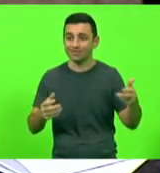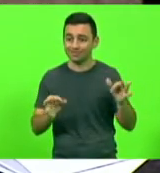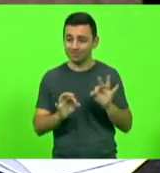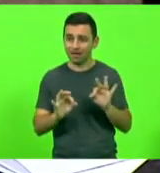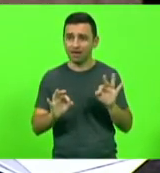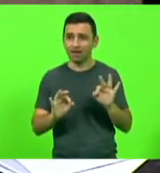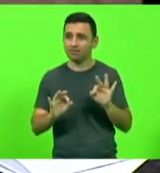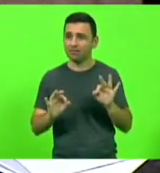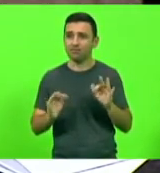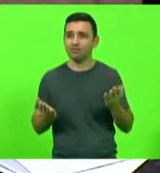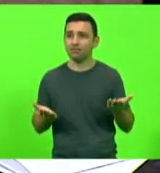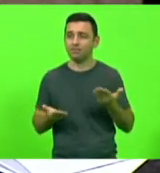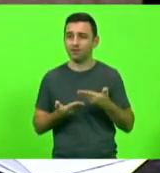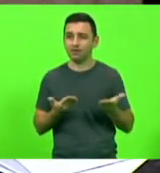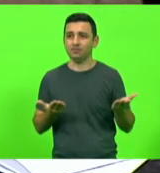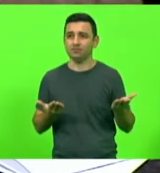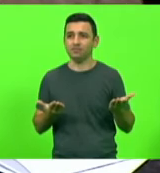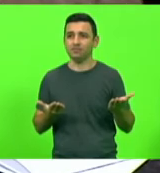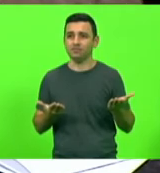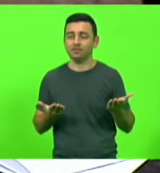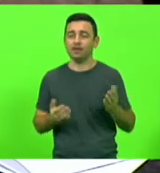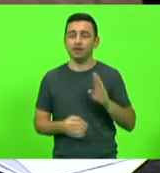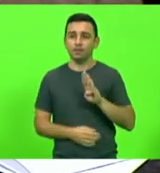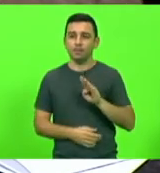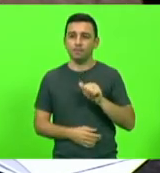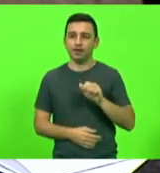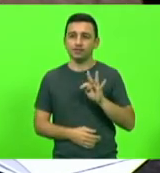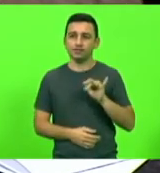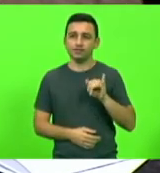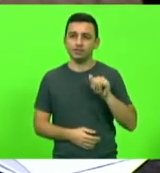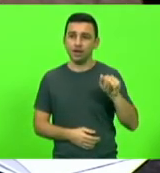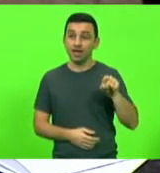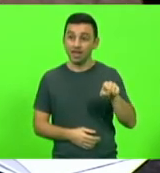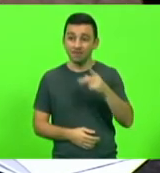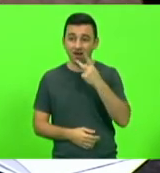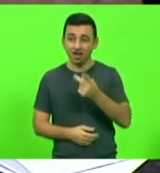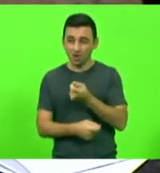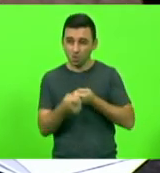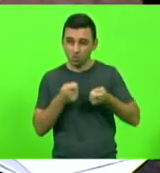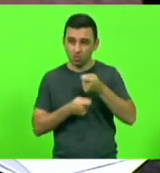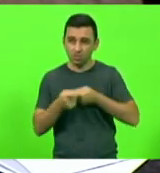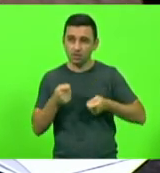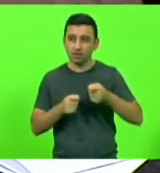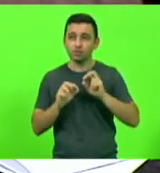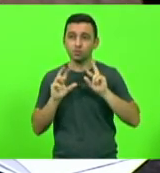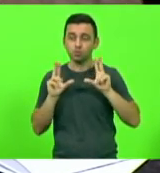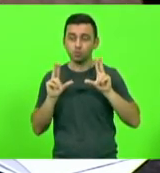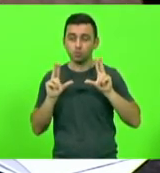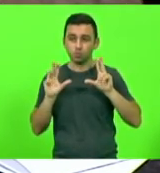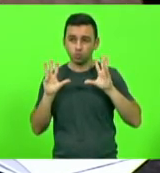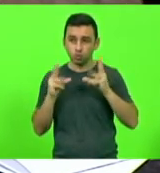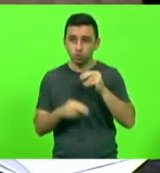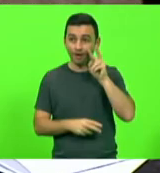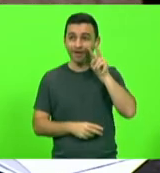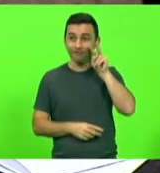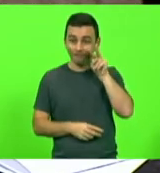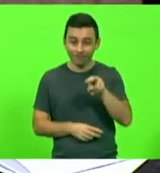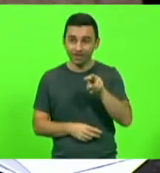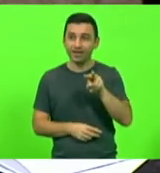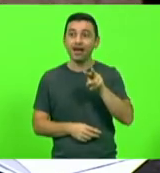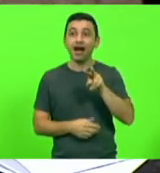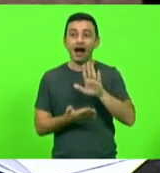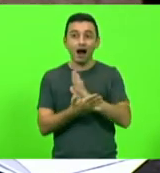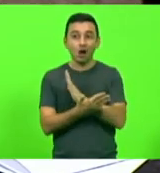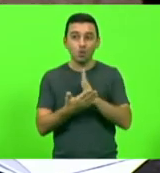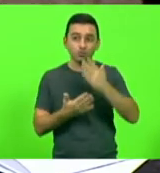nos ensinava que existe em economia tudo o que se vê, mas existe também tudo aquilo que